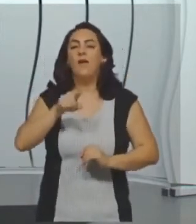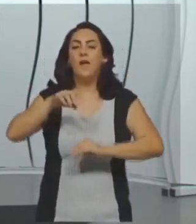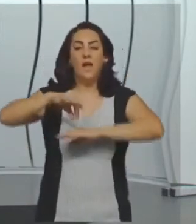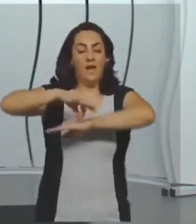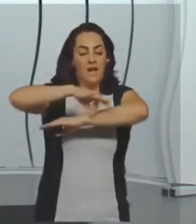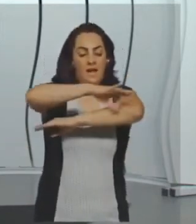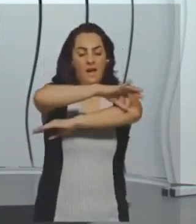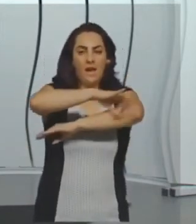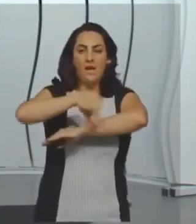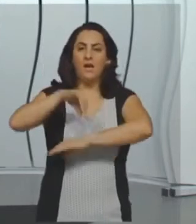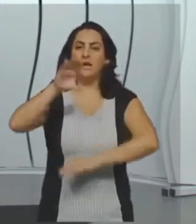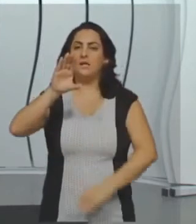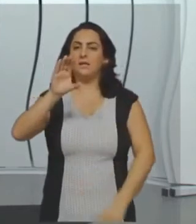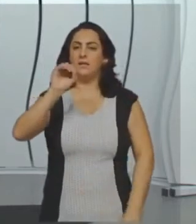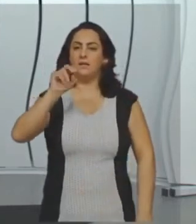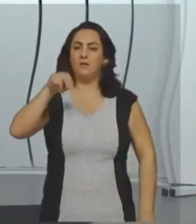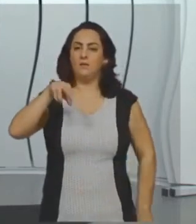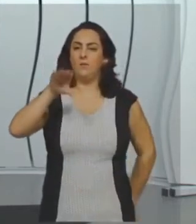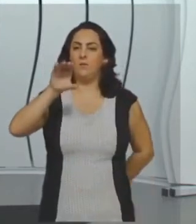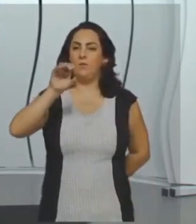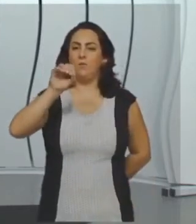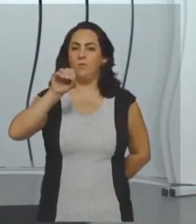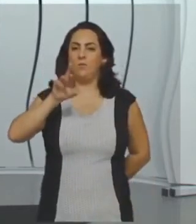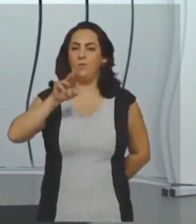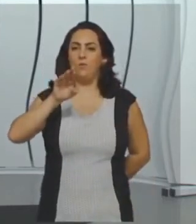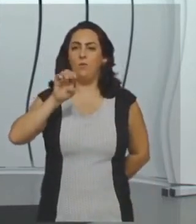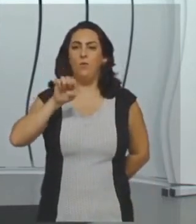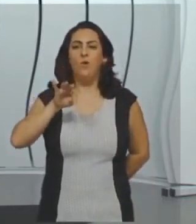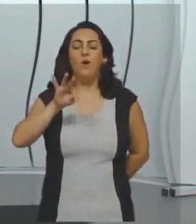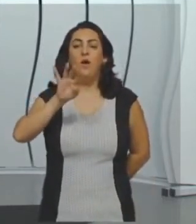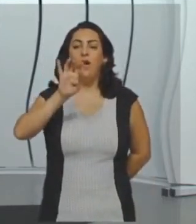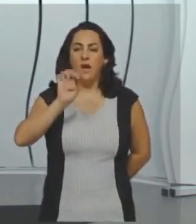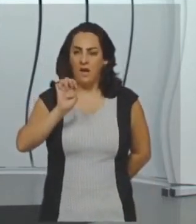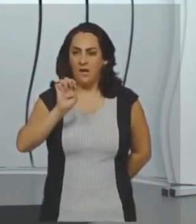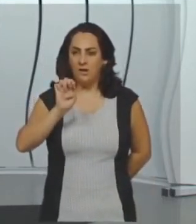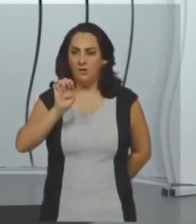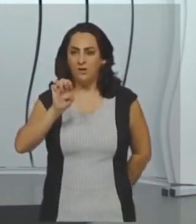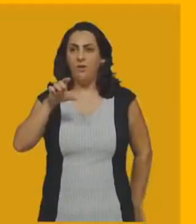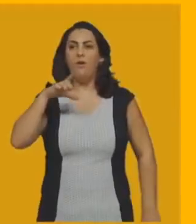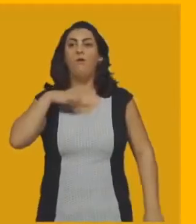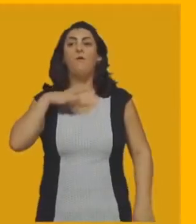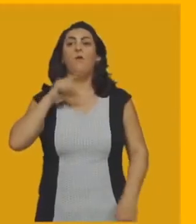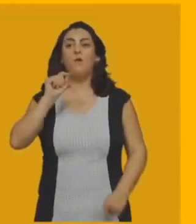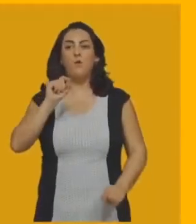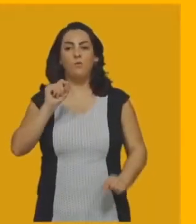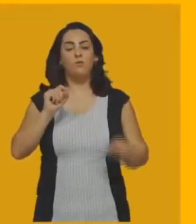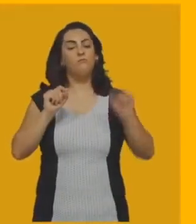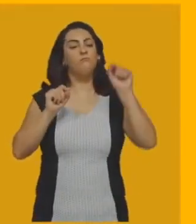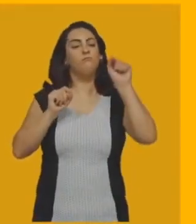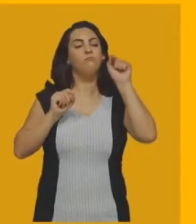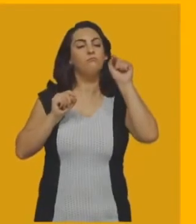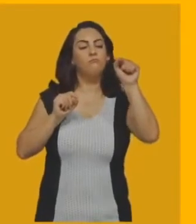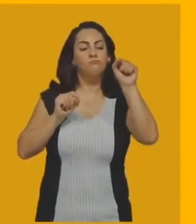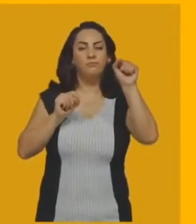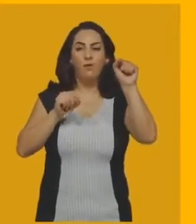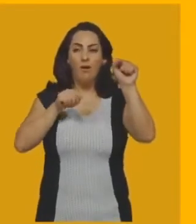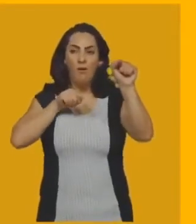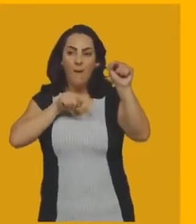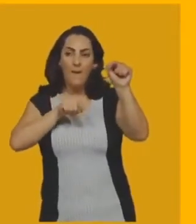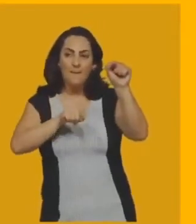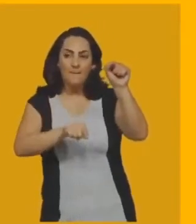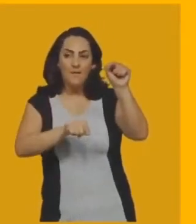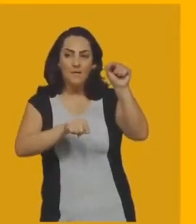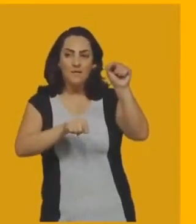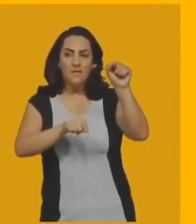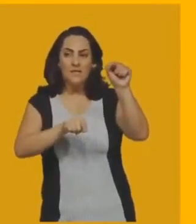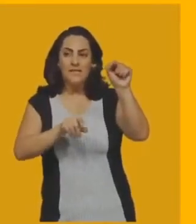Aqui eu tenho ponto 1, né, e aqui eu tenho ponto 2. Se eu unir esses dois pontos,